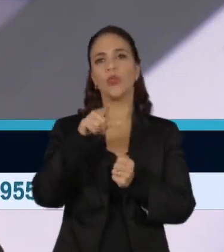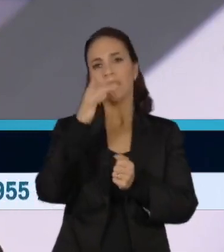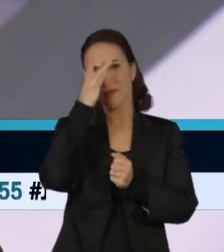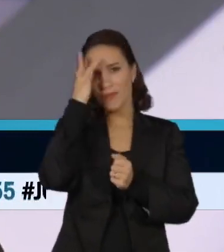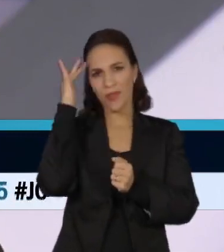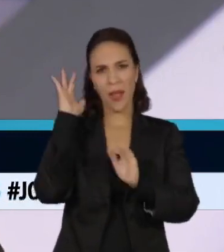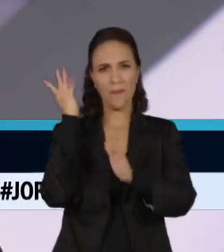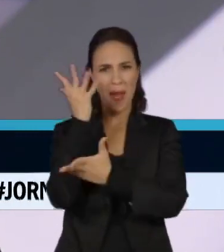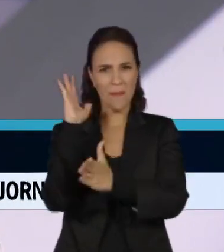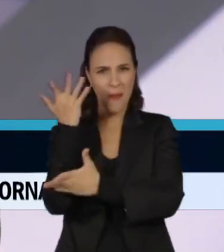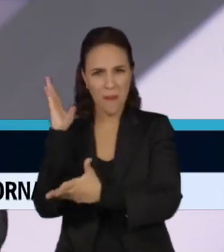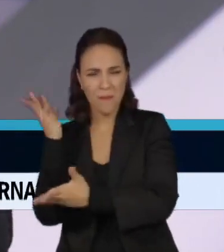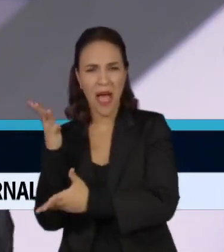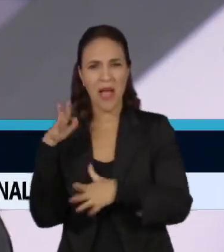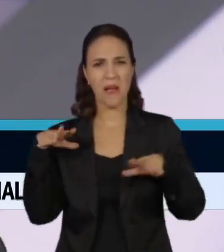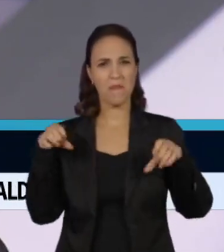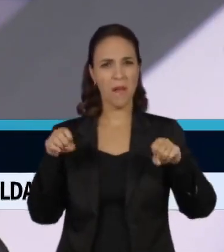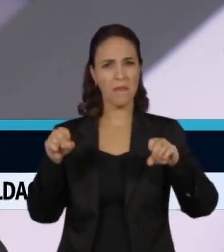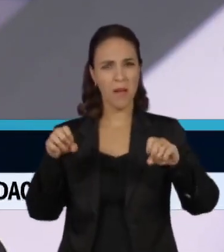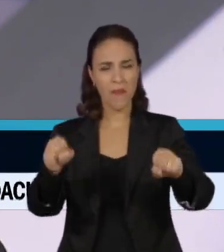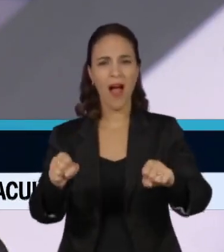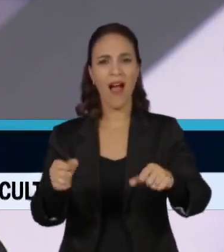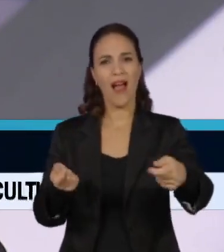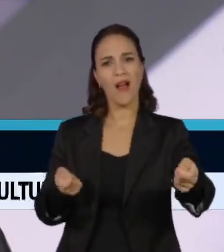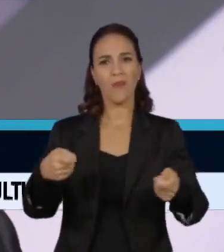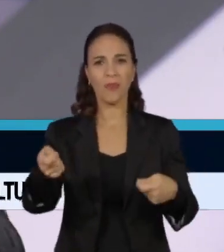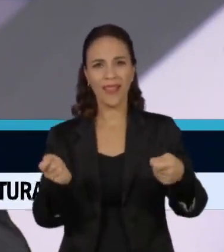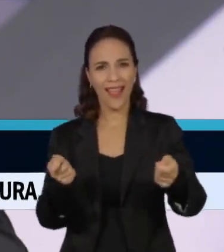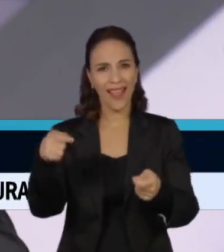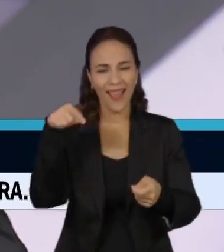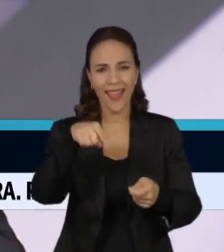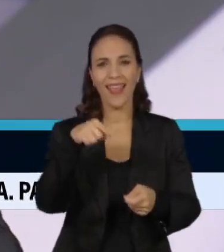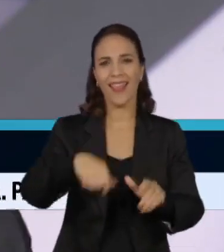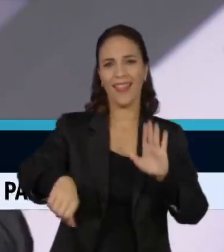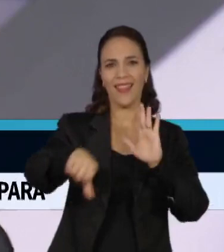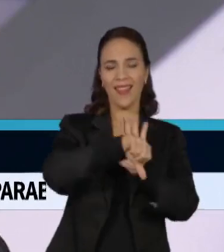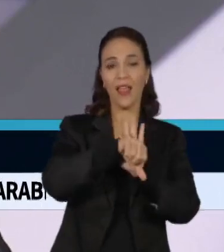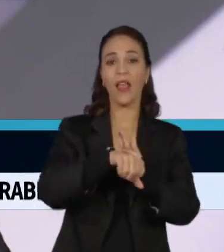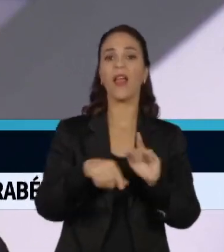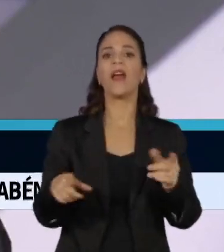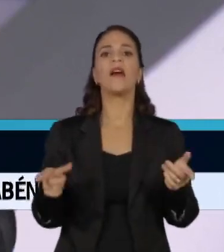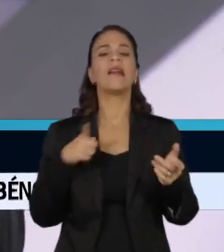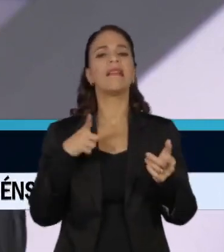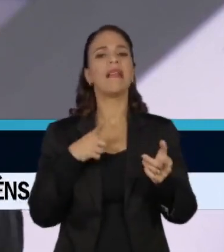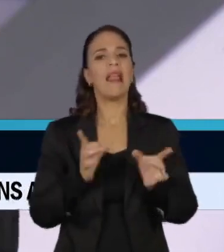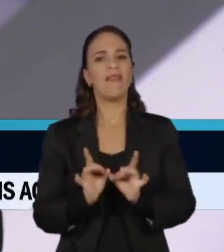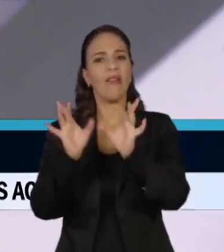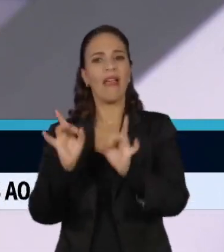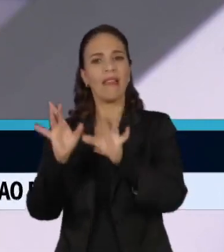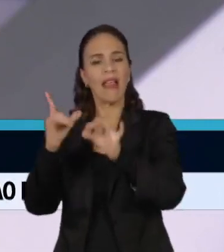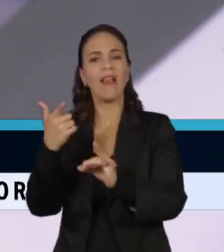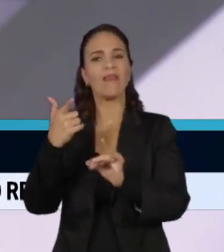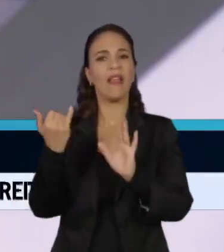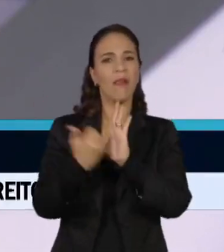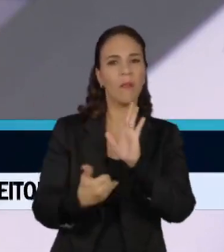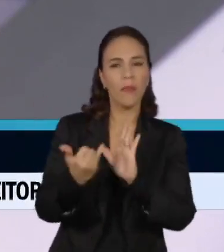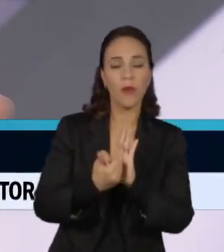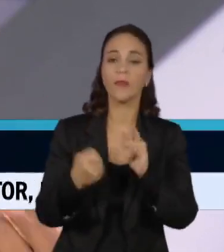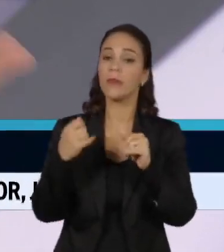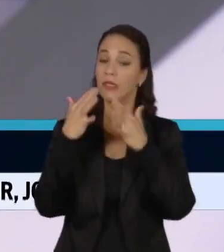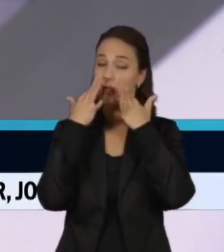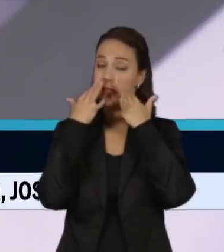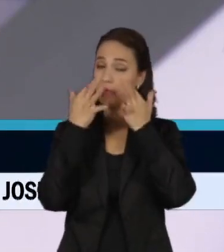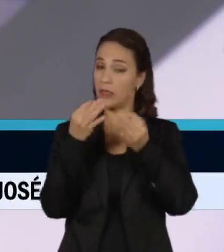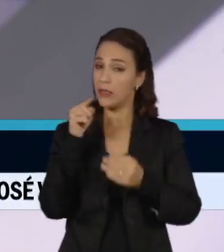desmatamento ambiental, junto com a mineração ilegal, junto com o tráfico, com o contrabando, a gente vai precisar ter um olhar muito